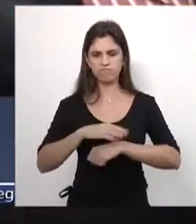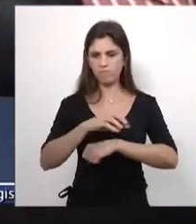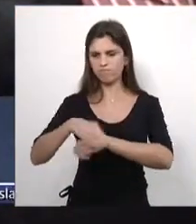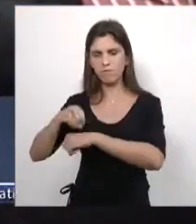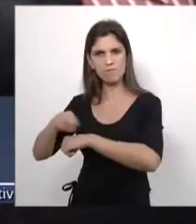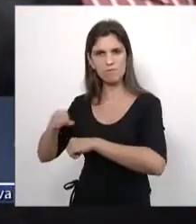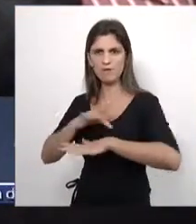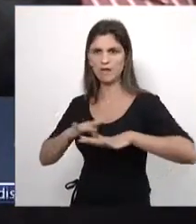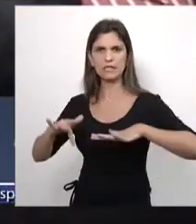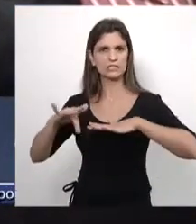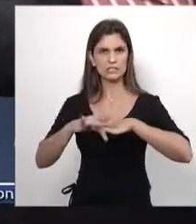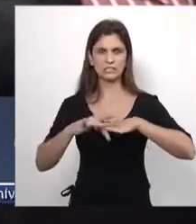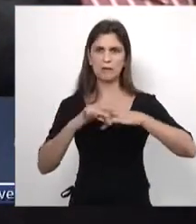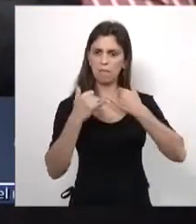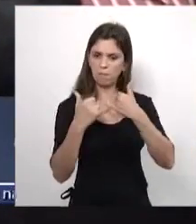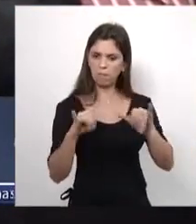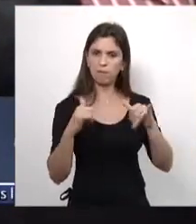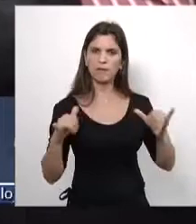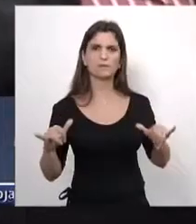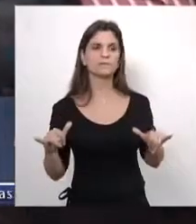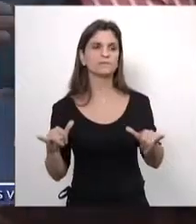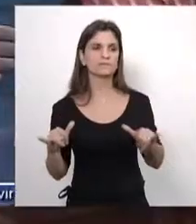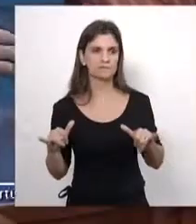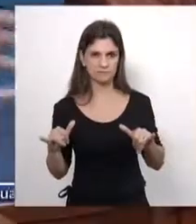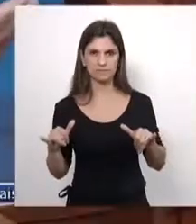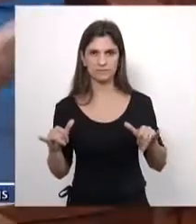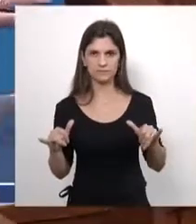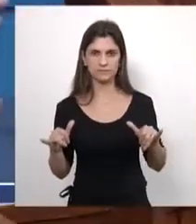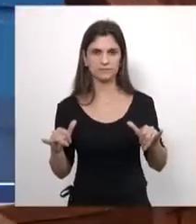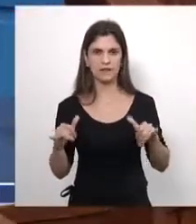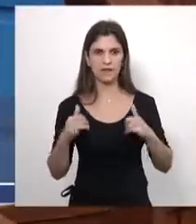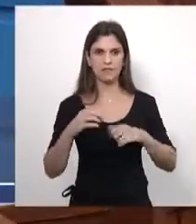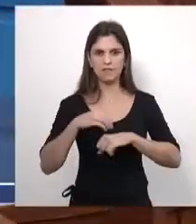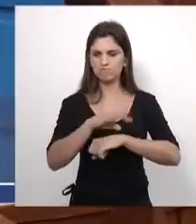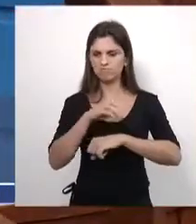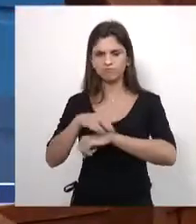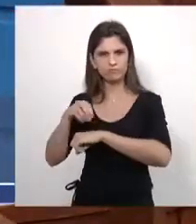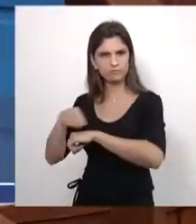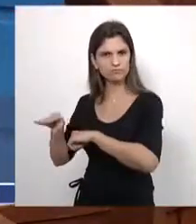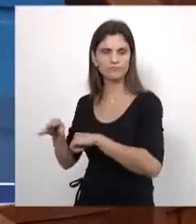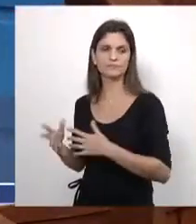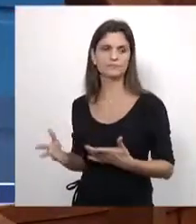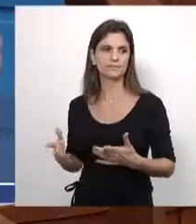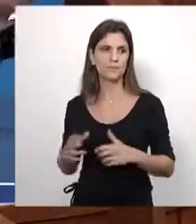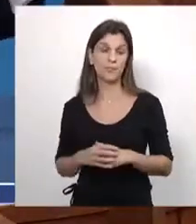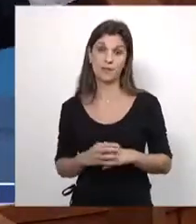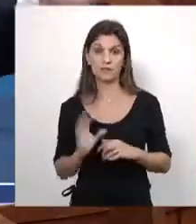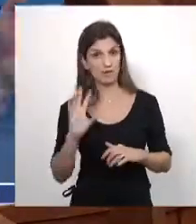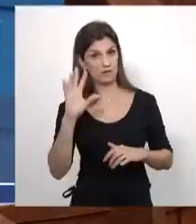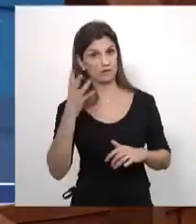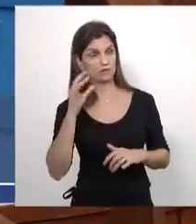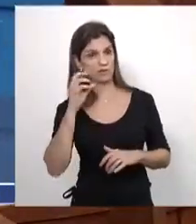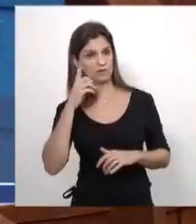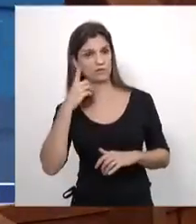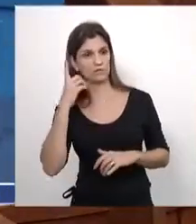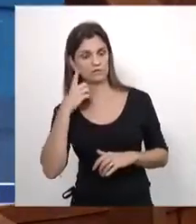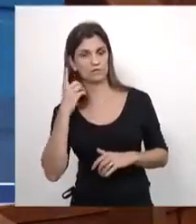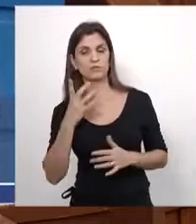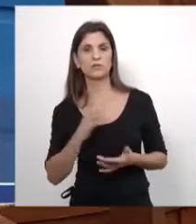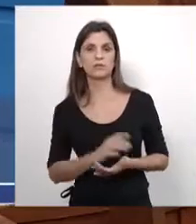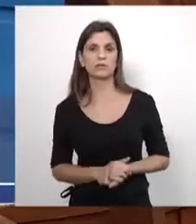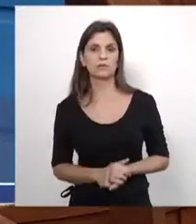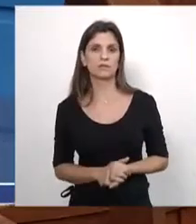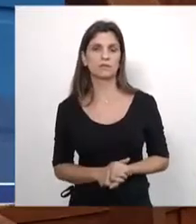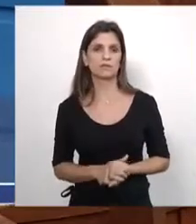assumiu aqui que ele trouxe para cá e fomentou na rede social dele tudo o que está acontecendo com os parlamentares. O que eu queria dizer para o deputado, ele não